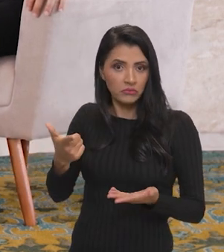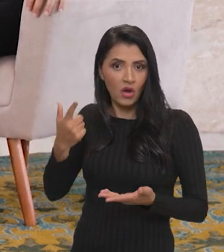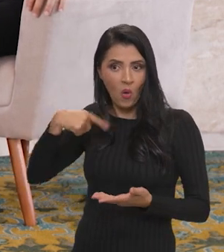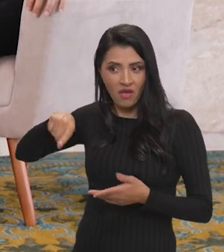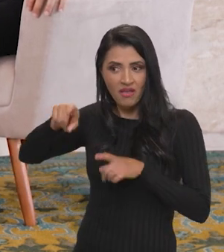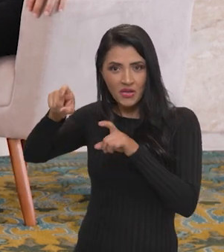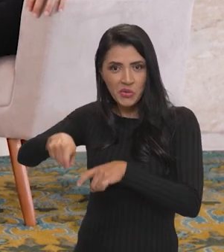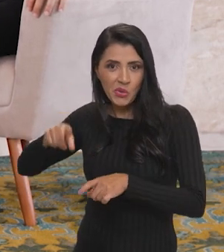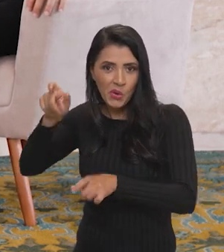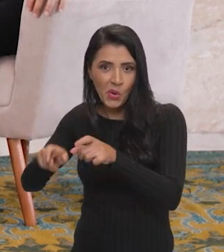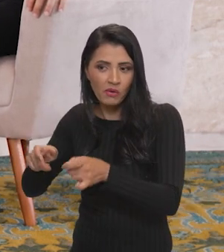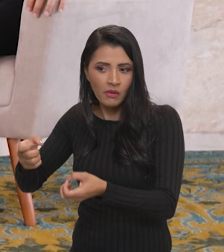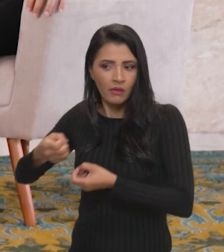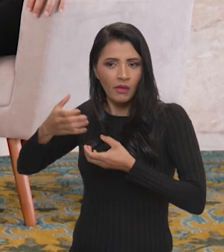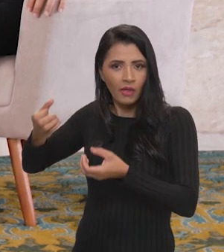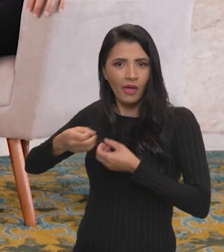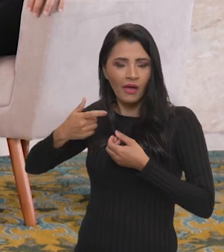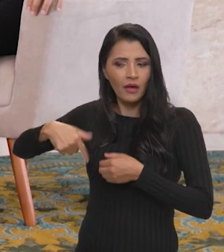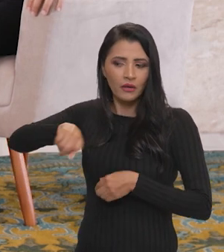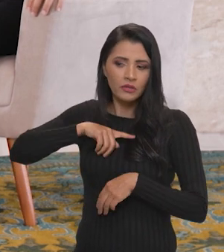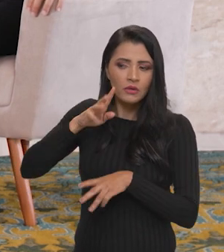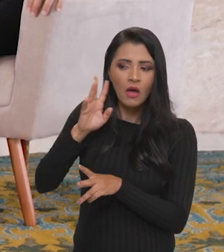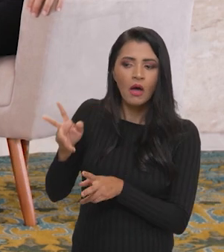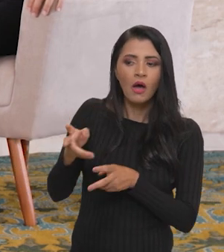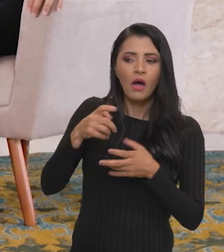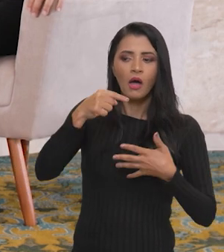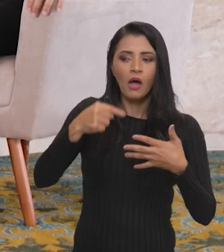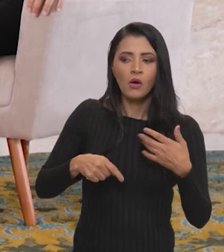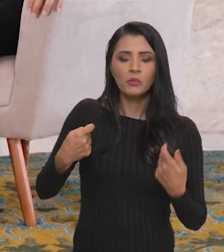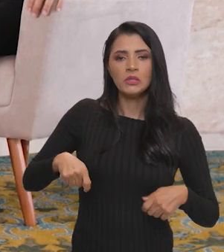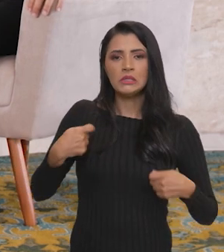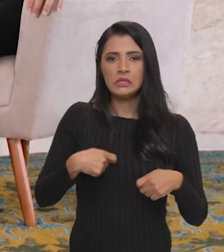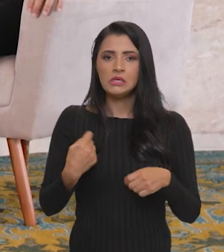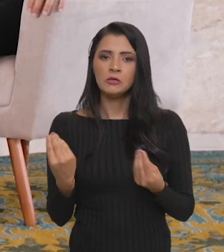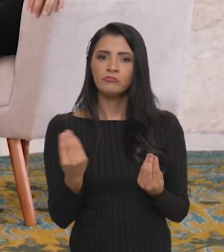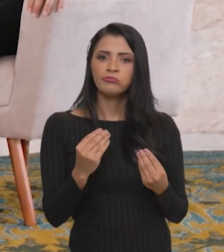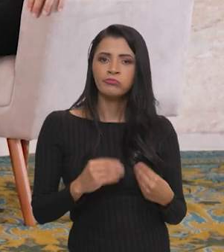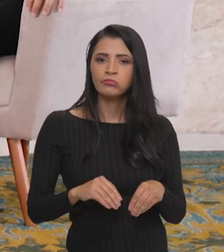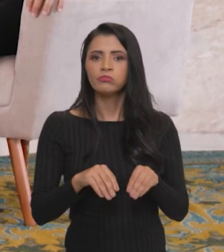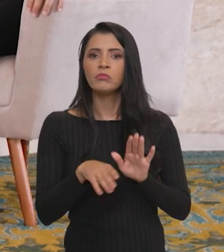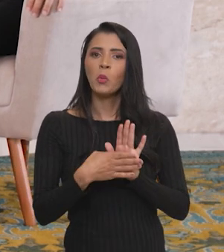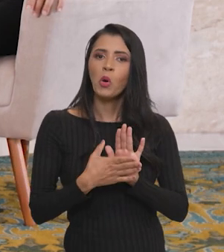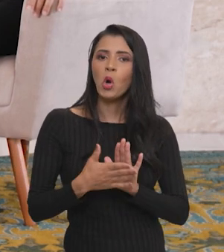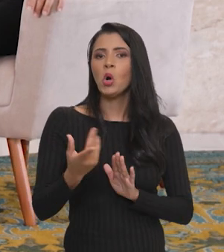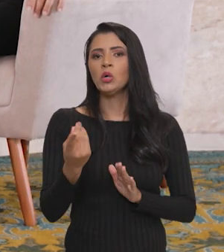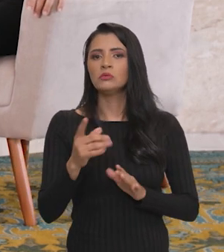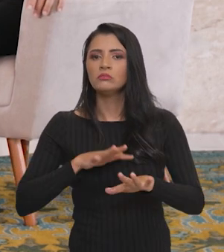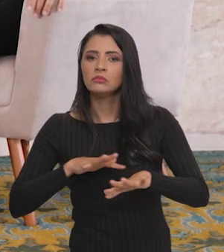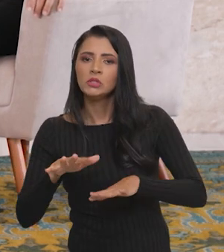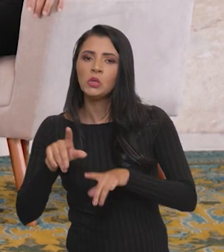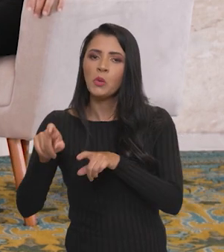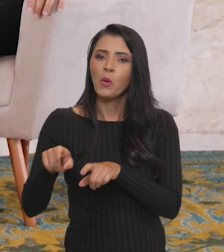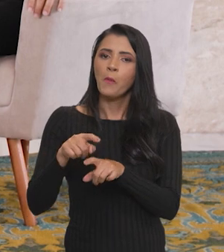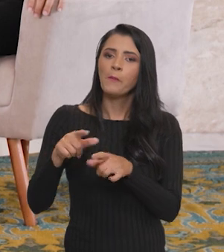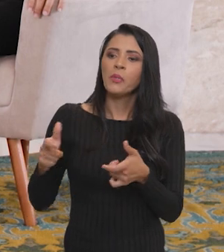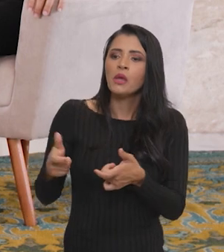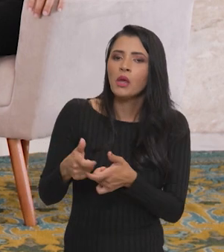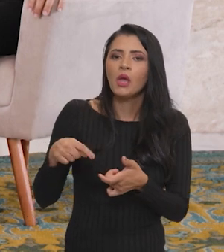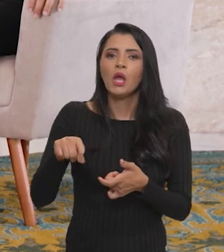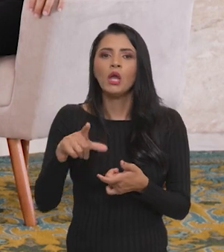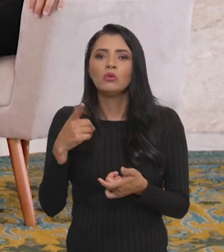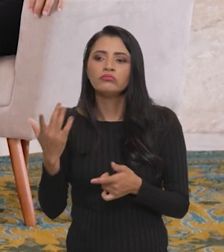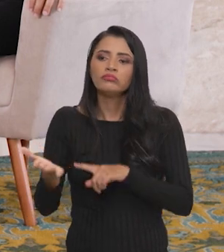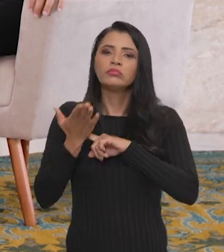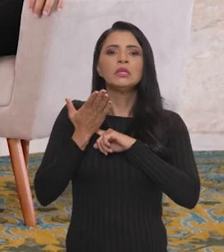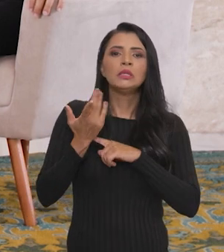escuta dos agricultores, dessas organizações que a gente tem identificado as demandas e desenhado as propostas. Então o movimento dos pequenos agricultores vai nos